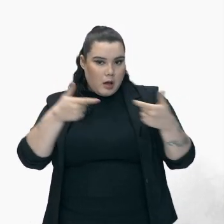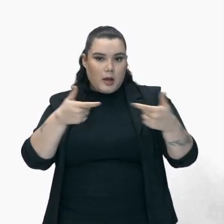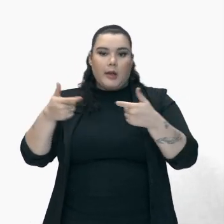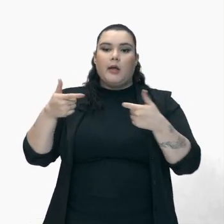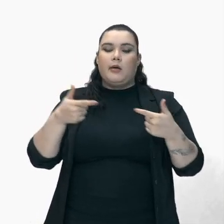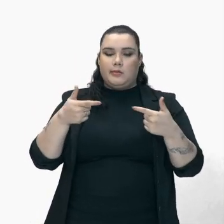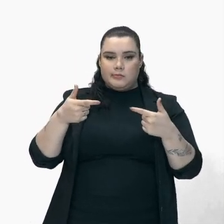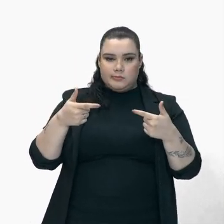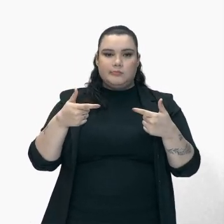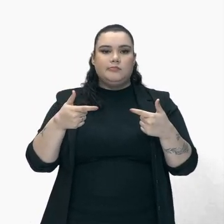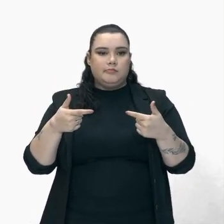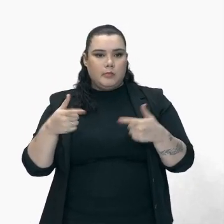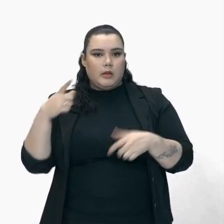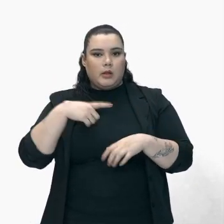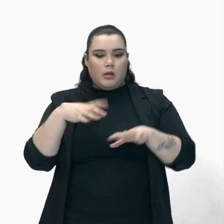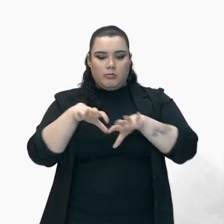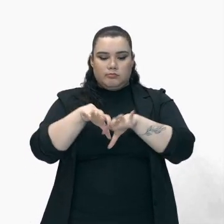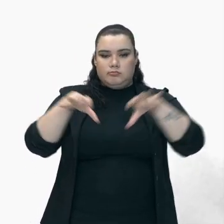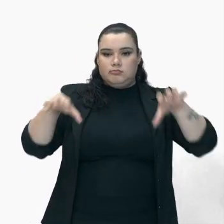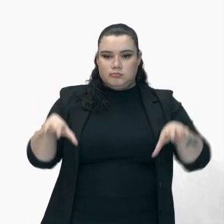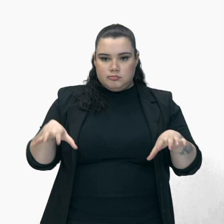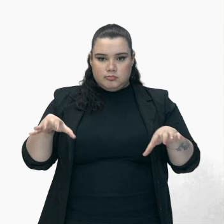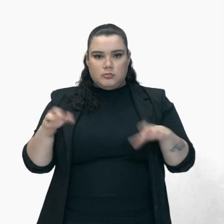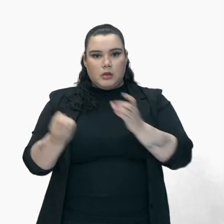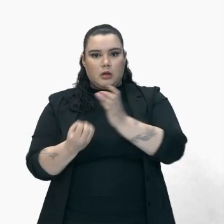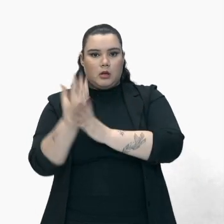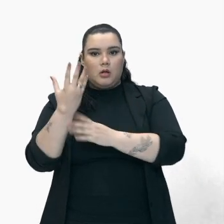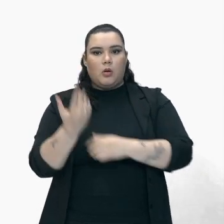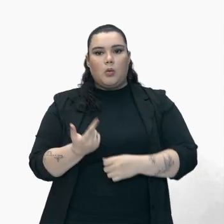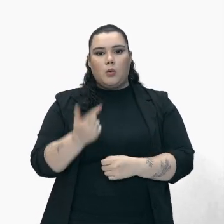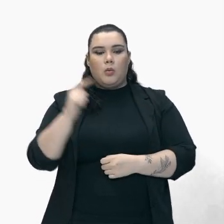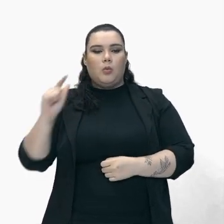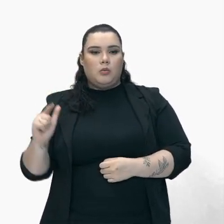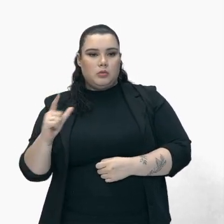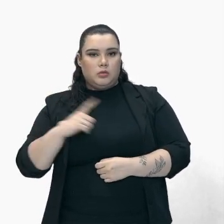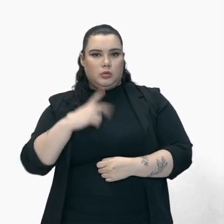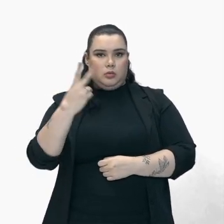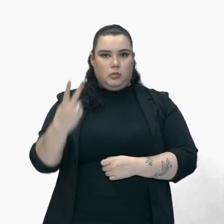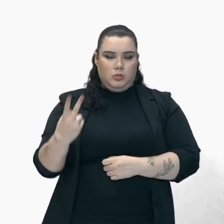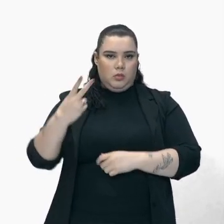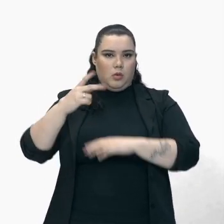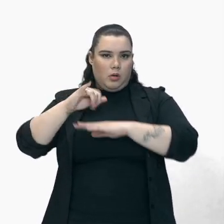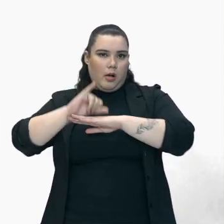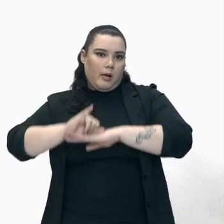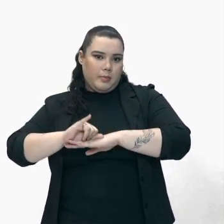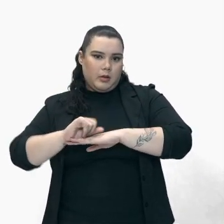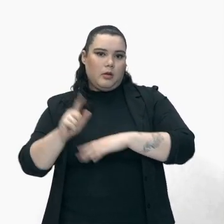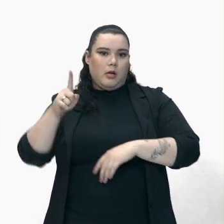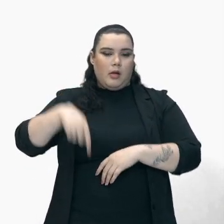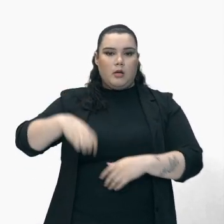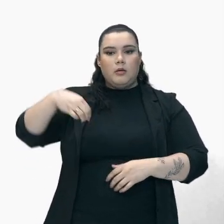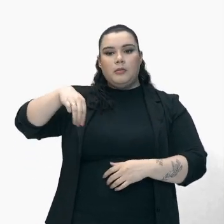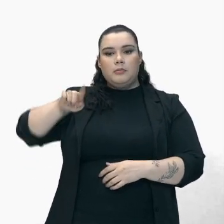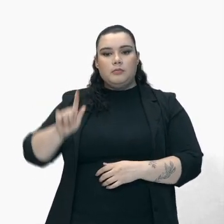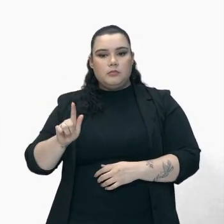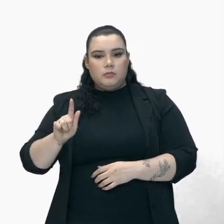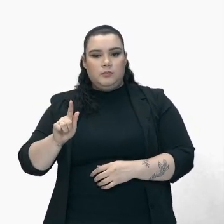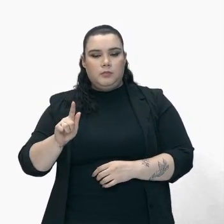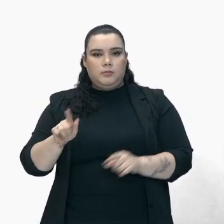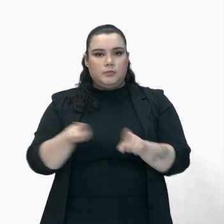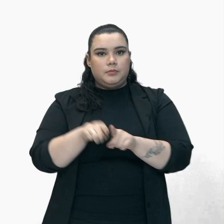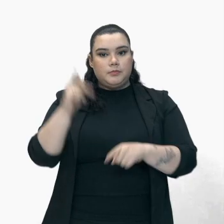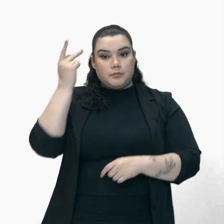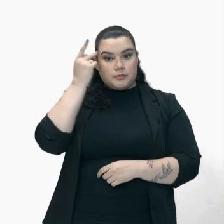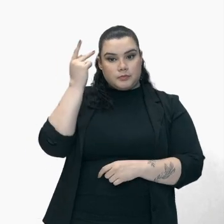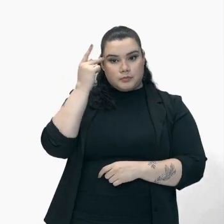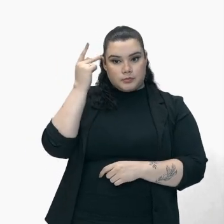mineração Gerou a divisão Da colônia E a criação De mais Duas capitanias Que seriam Minas Gerais E São